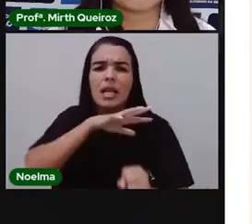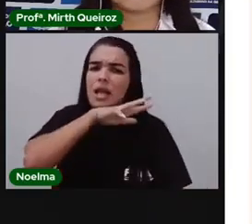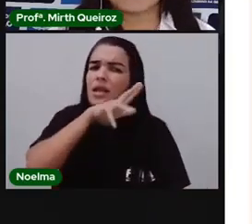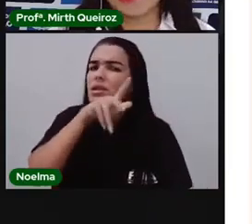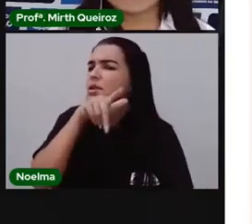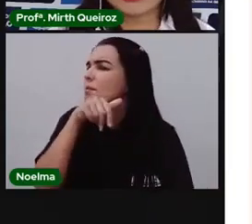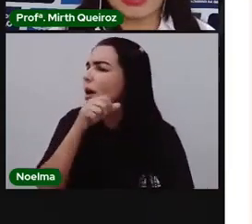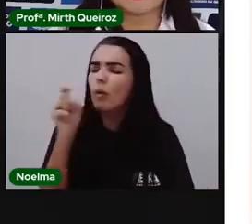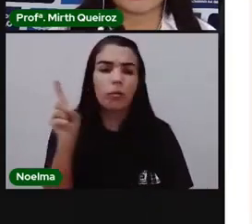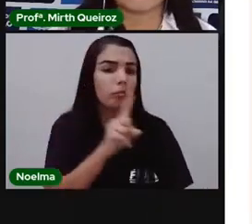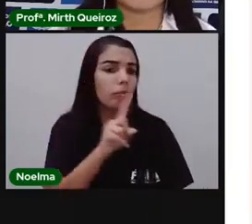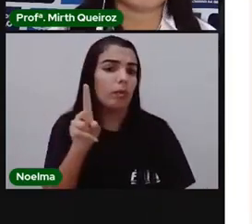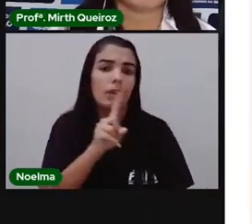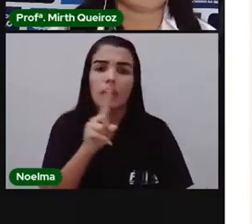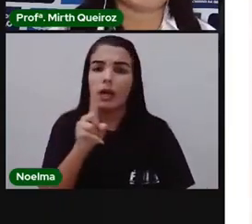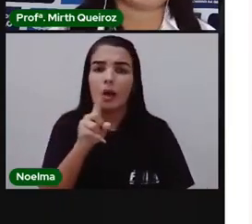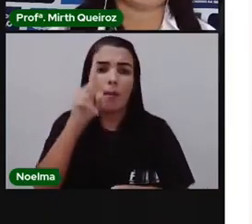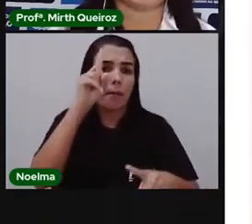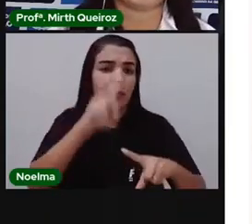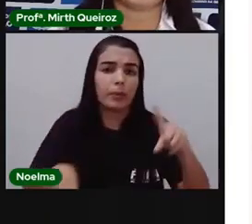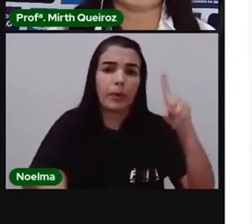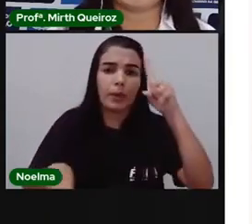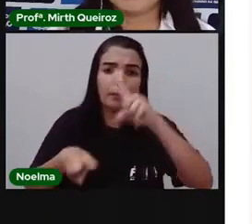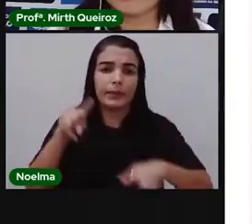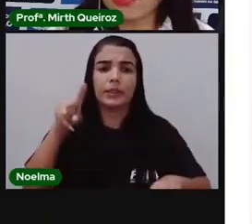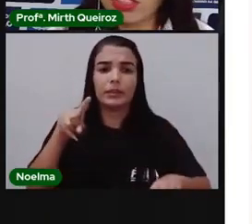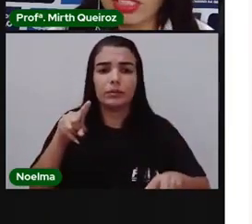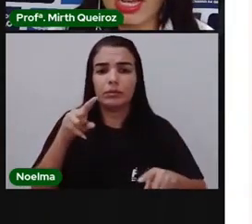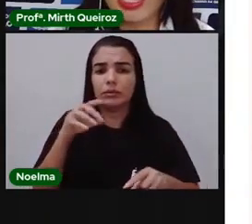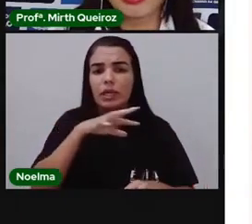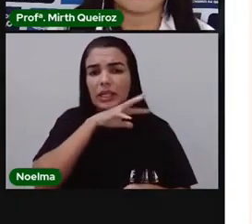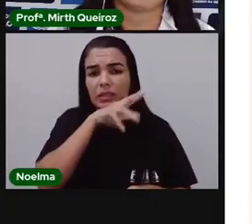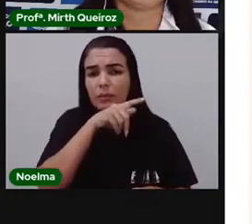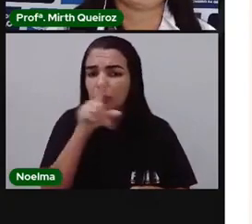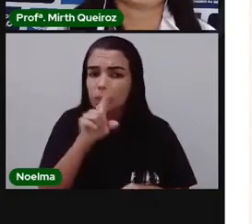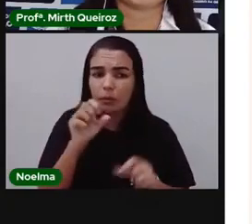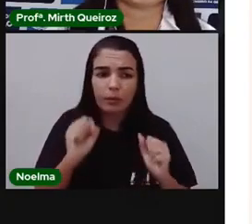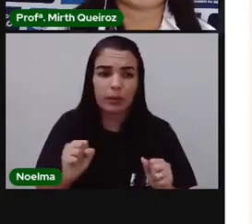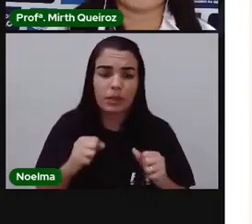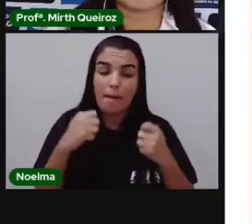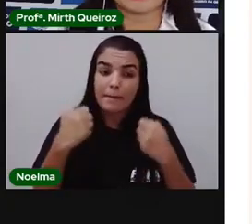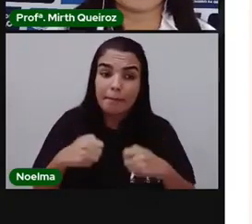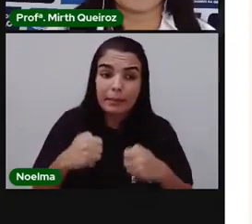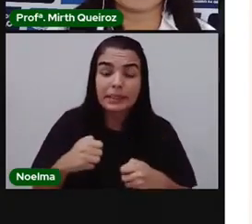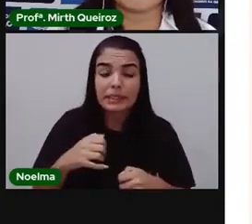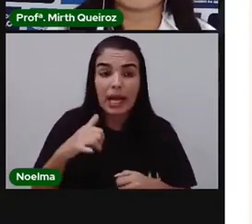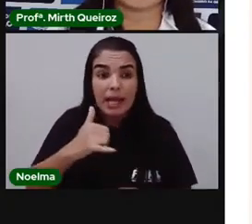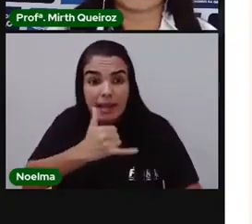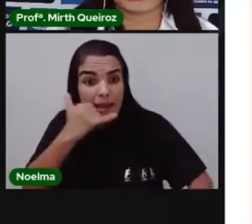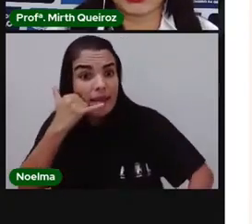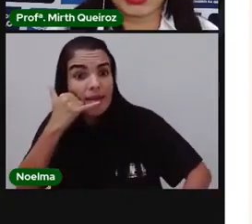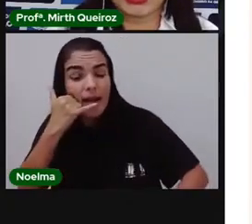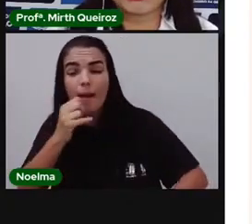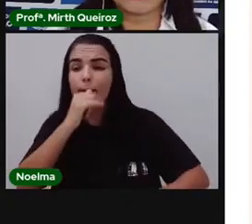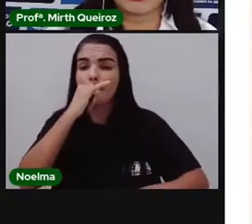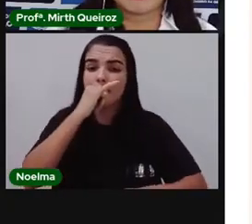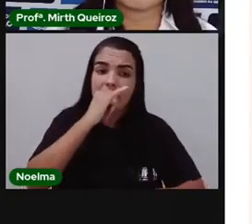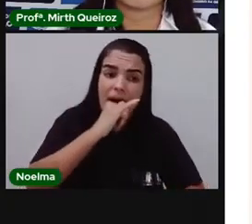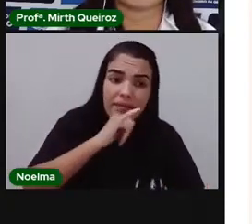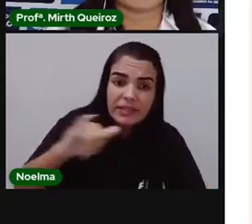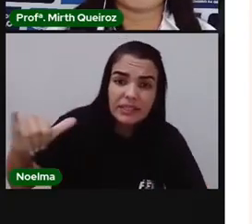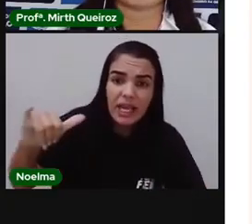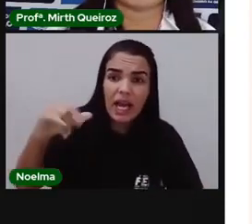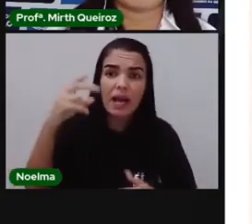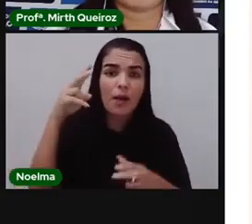pessoas que maltratam esses animais. Então, a gente tem que denunciar, porque eles acabam ameaçando, colocando